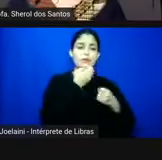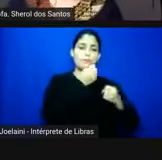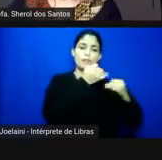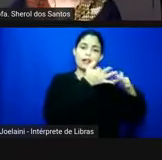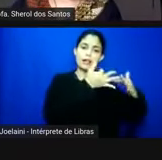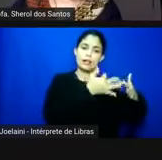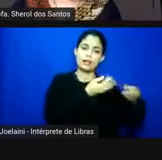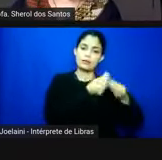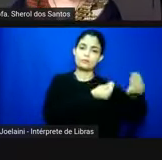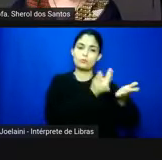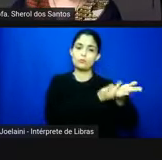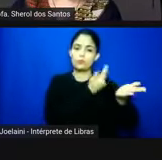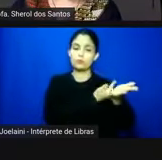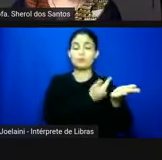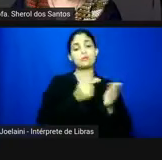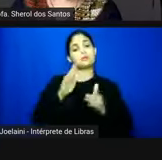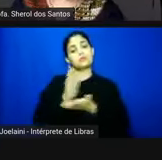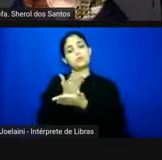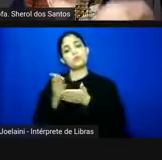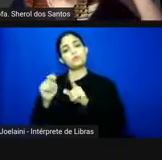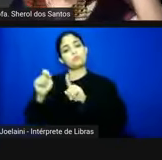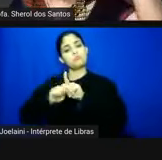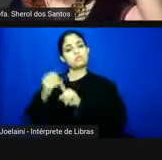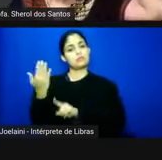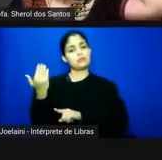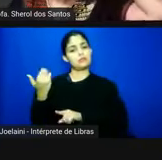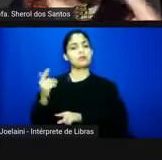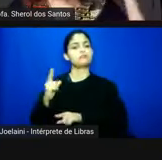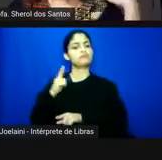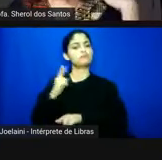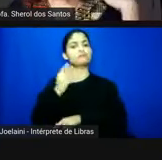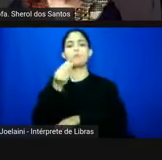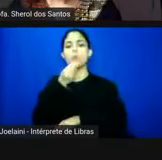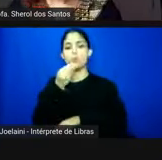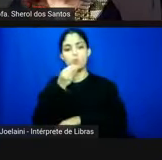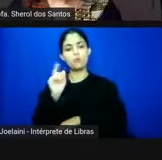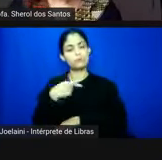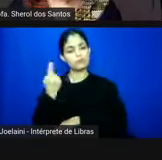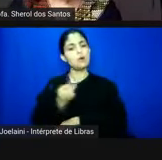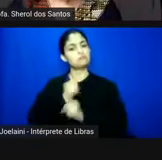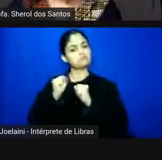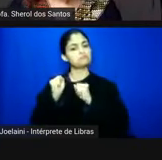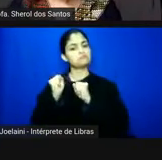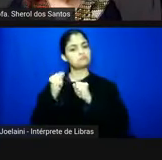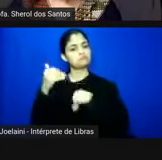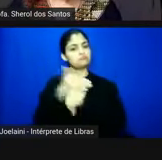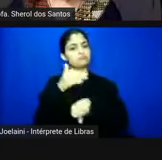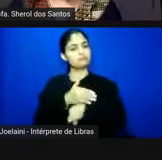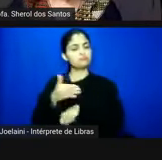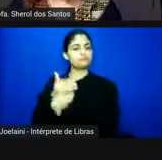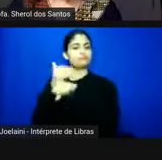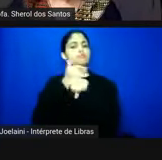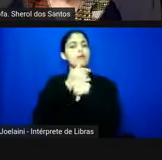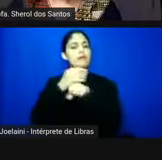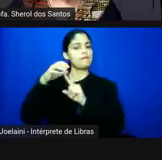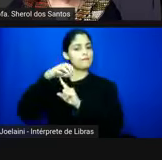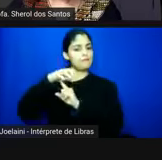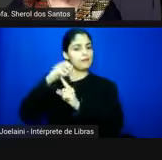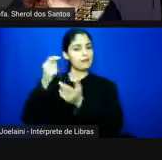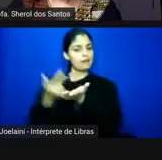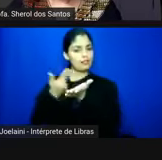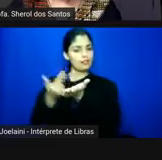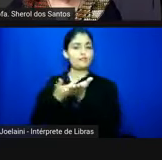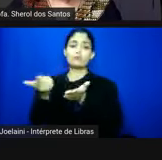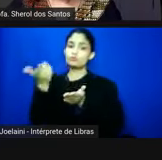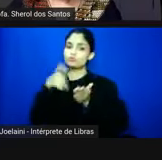há uns meses atrás, surgiu a oportunidade de a gente poder participar da Feira do Livro e lançar novamente o nosso livro. Então, aqui a